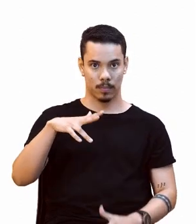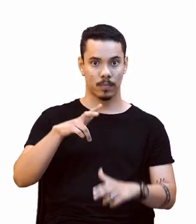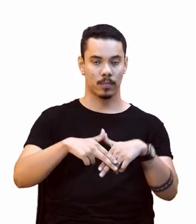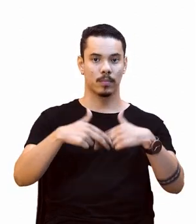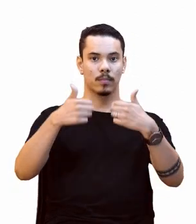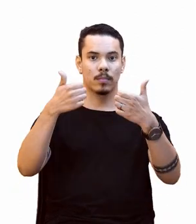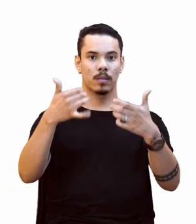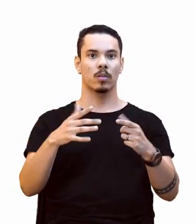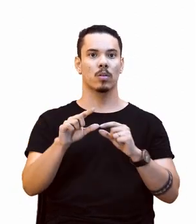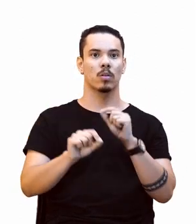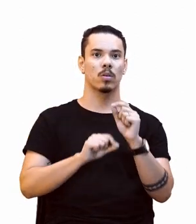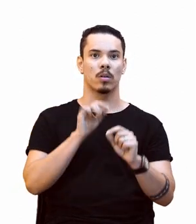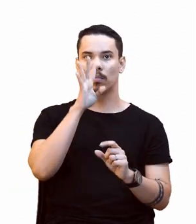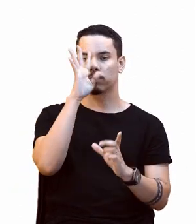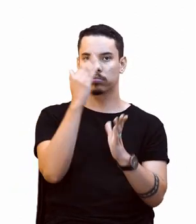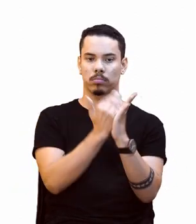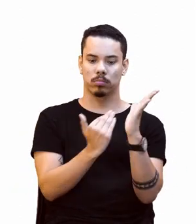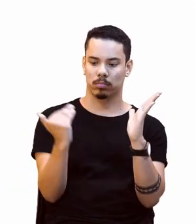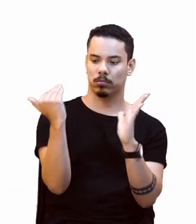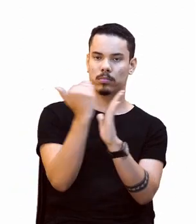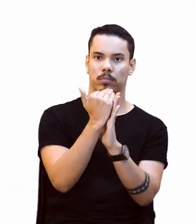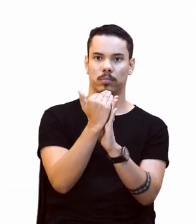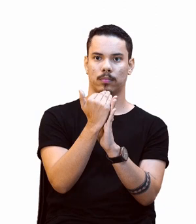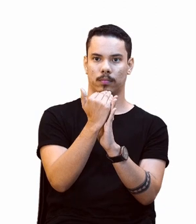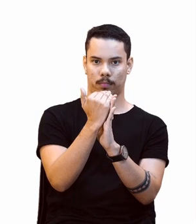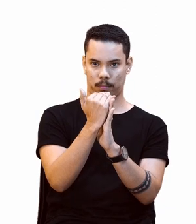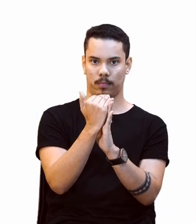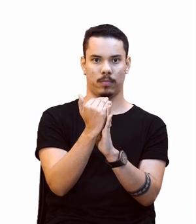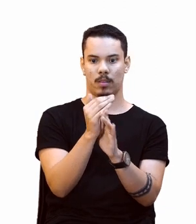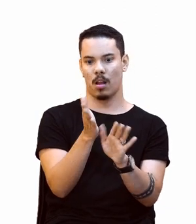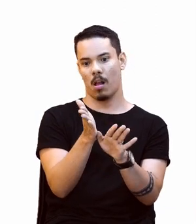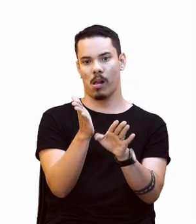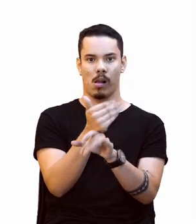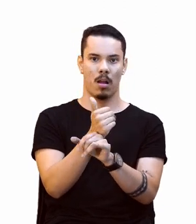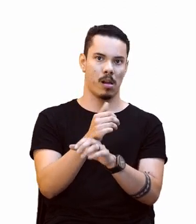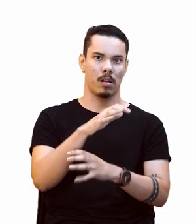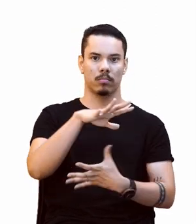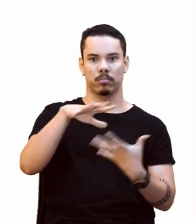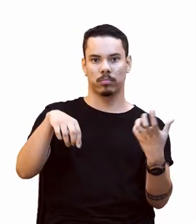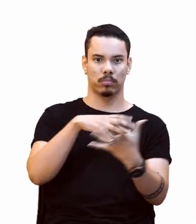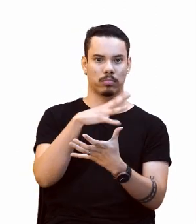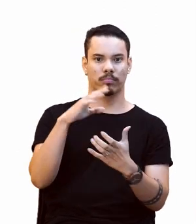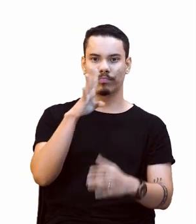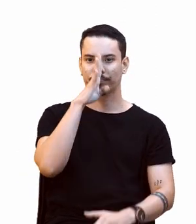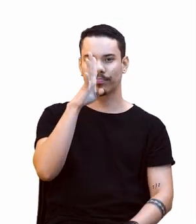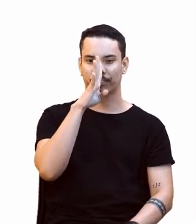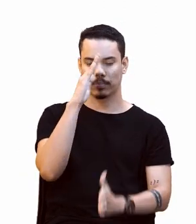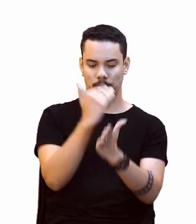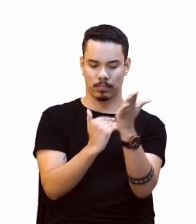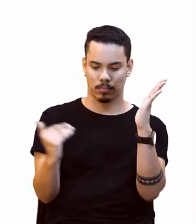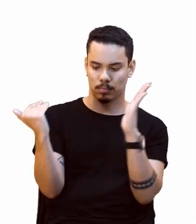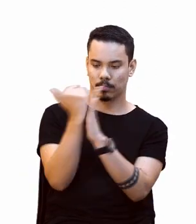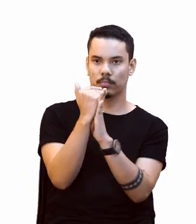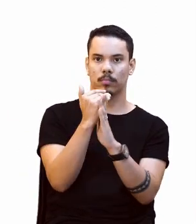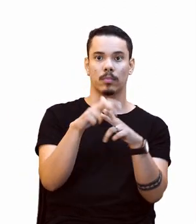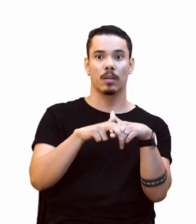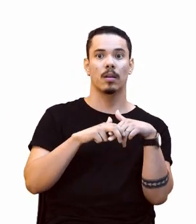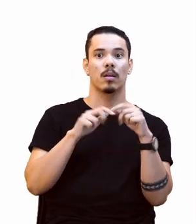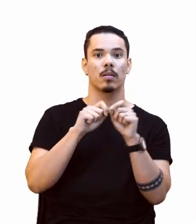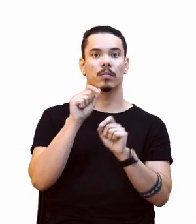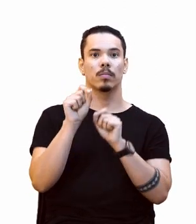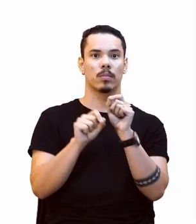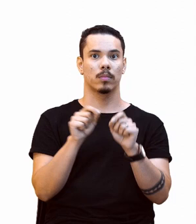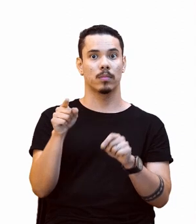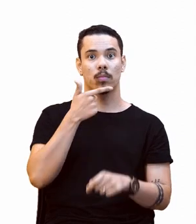questões exageradas, né? Desordens, excesso. Diante desse cenário, Detone